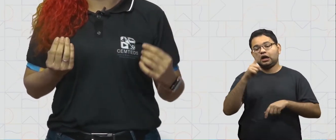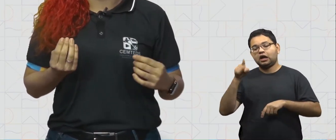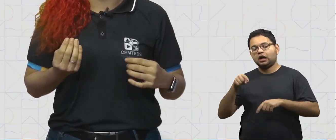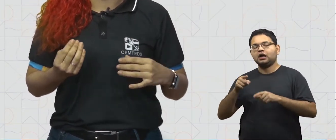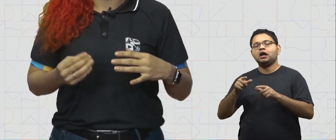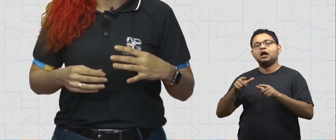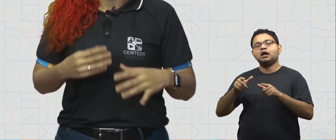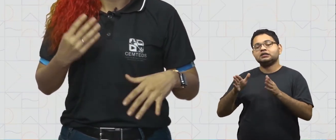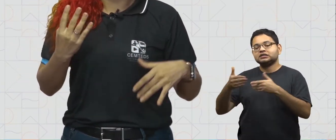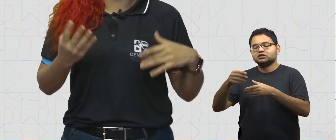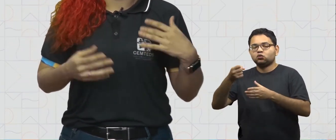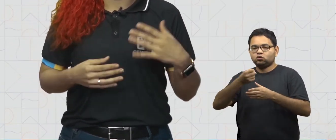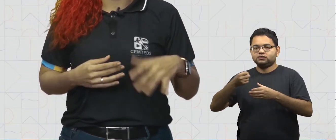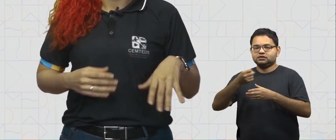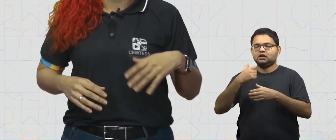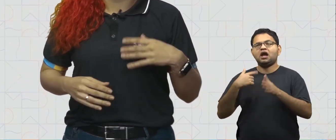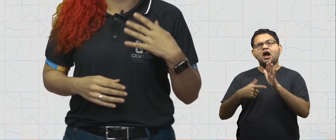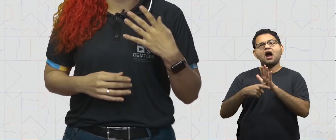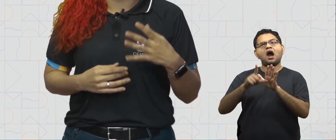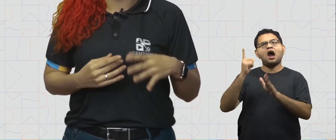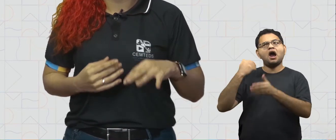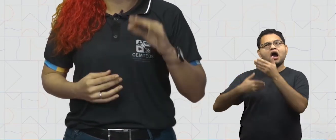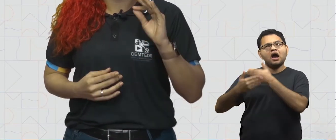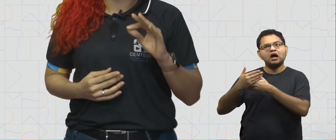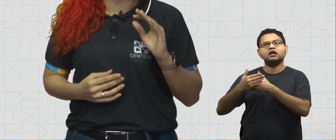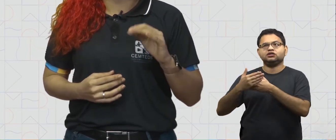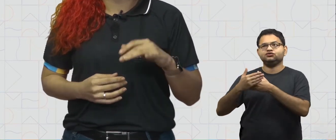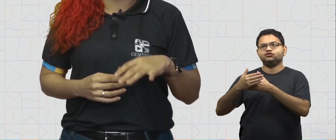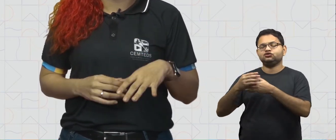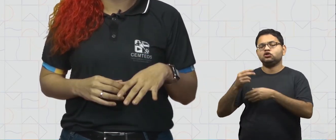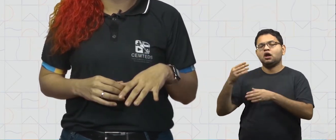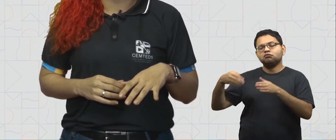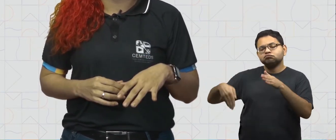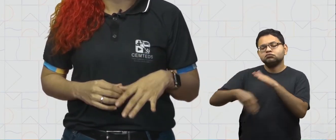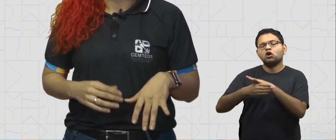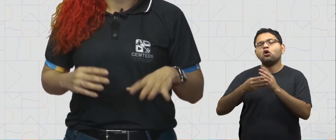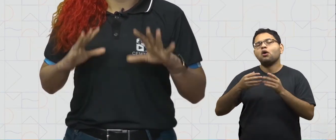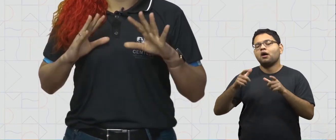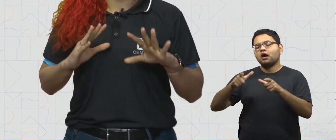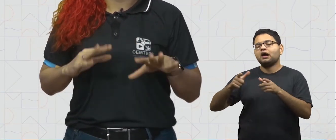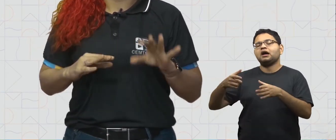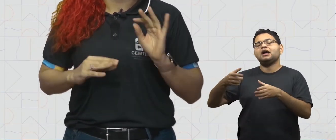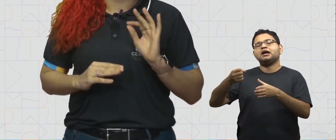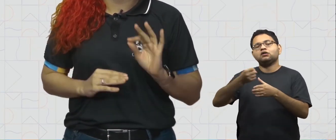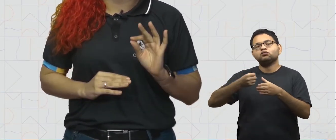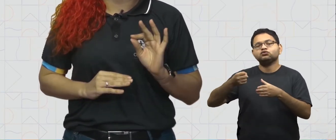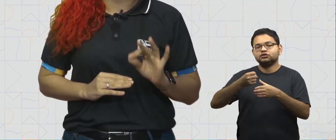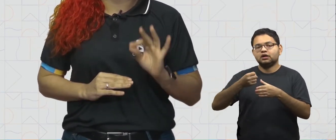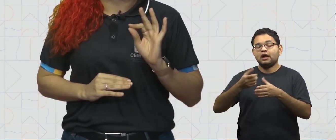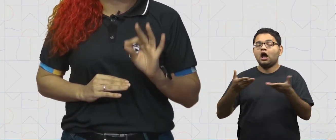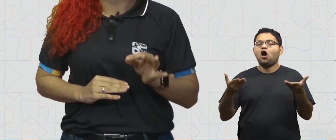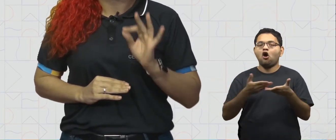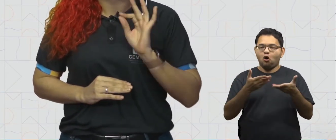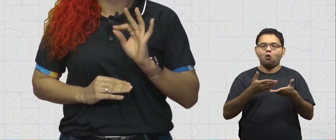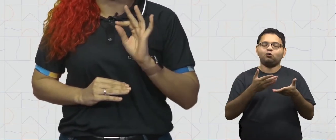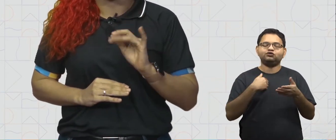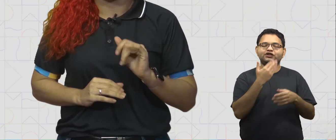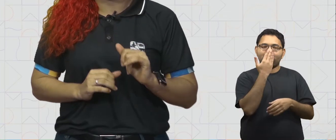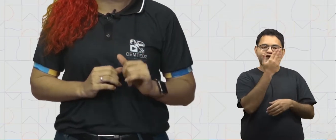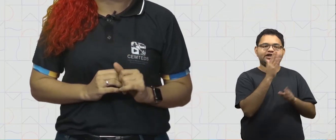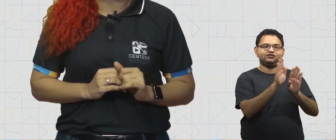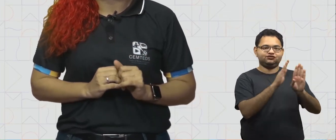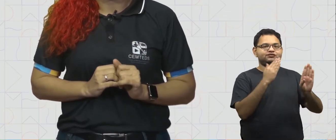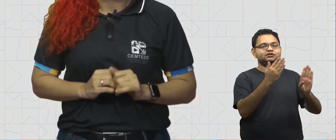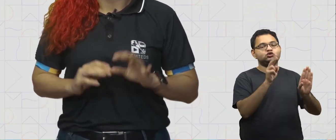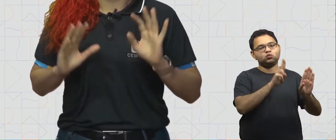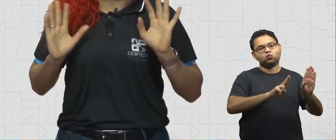pela cozinha. Antes, nós entravamos bastante pela cozinha. Hoje, já utilizamos mais a porta